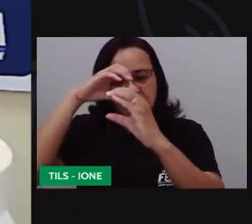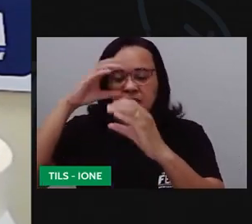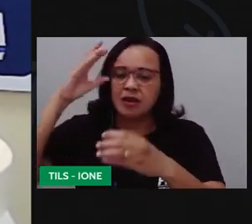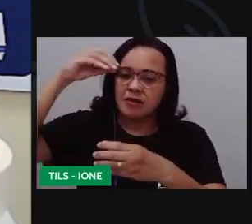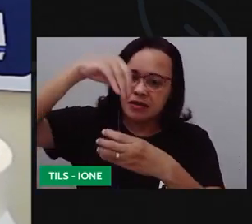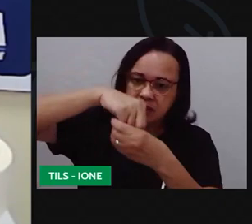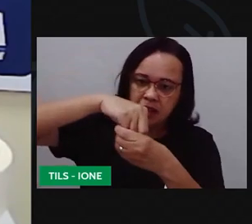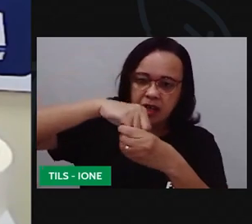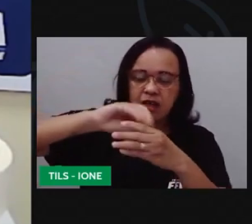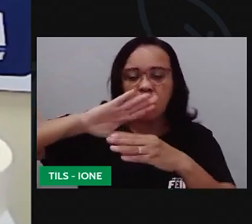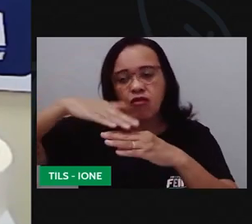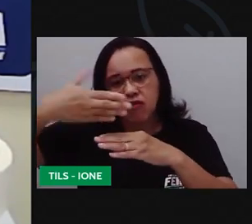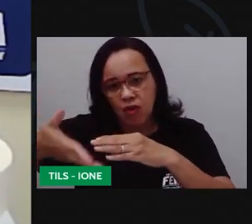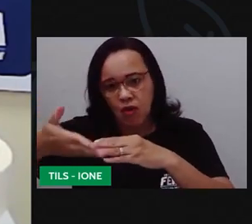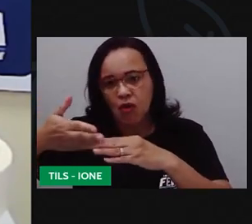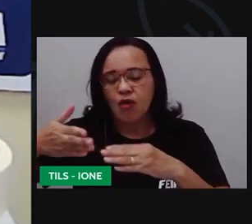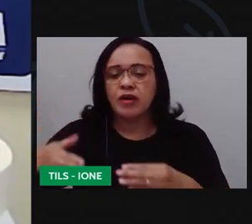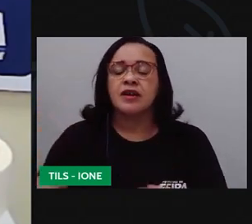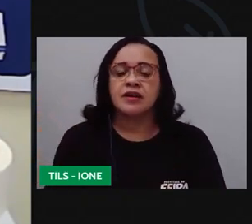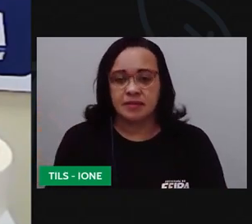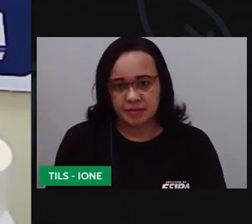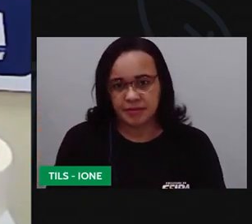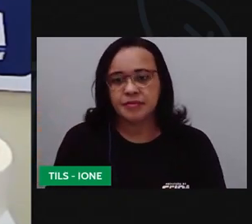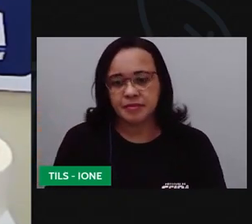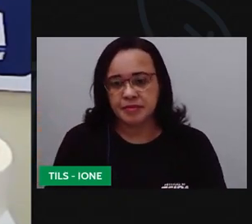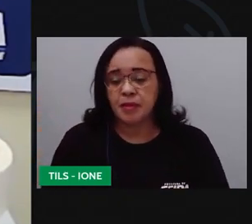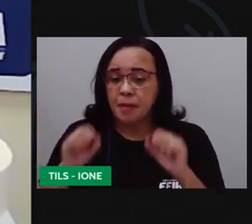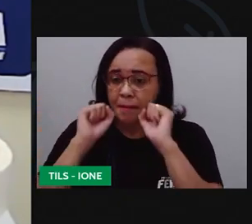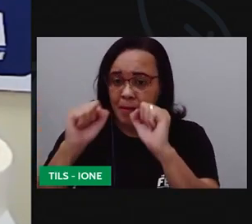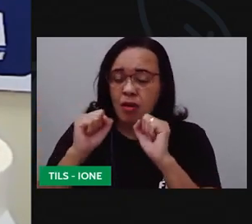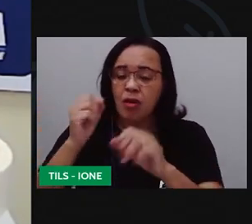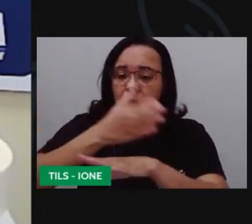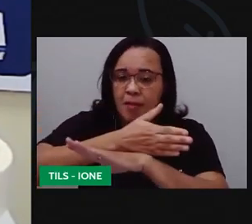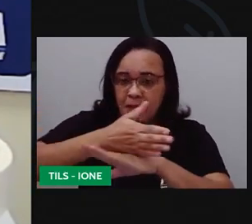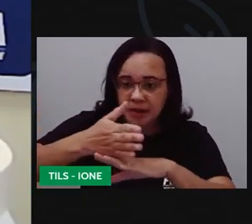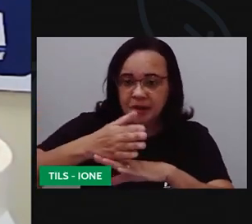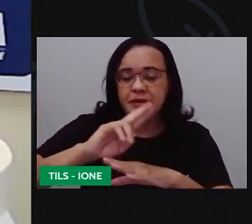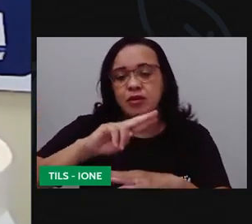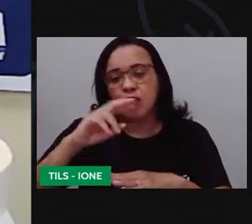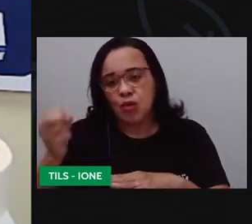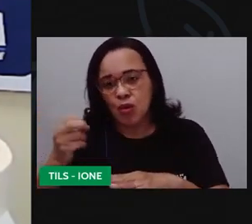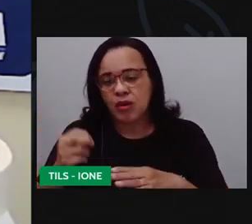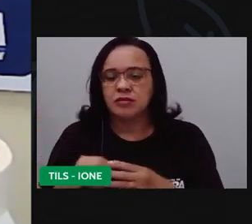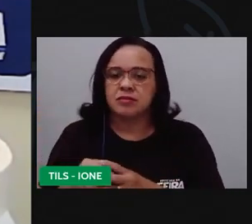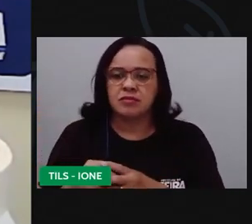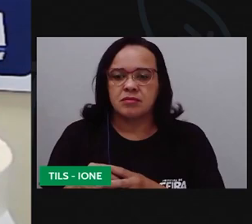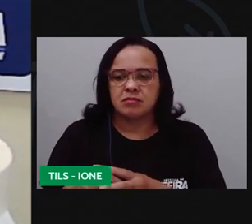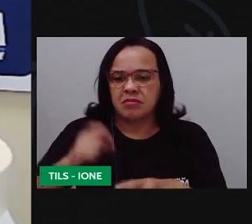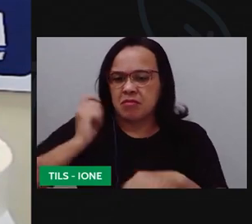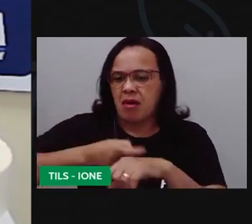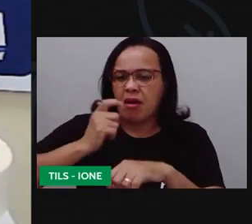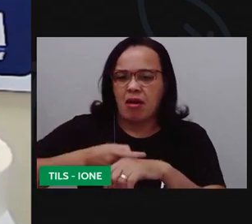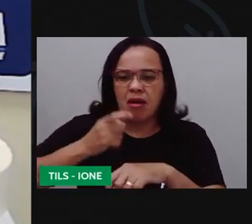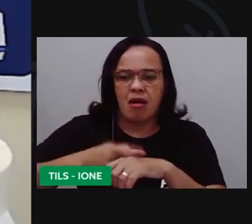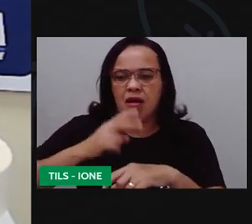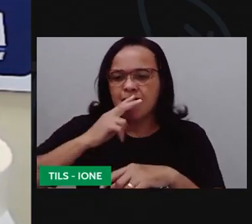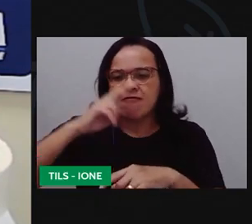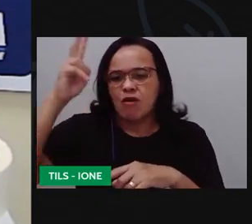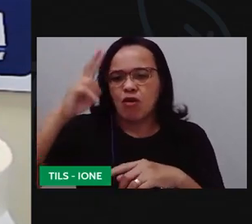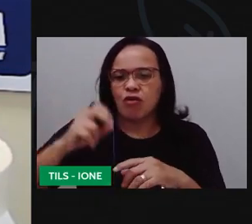assim tá? mas aí eu posso colar um papelzinho branco aqui ou né? pra ficar bem resistente vou dar uma